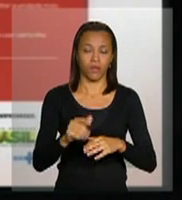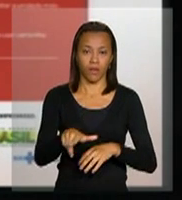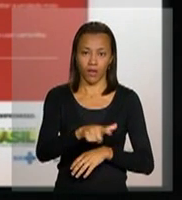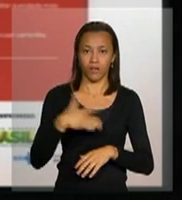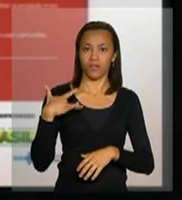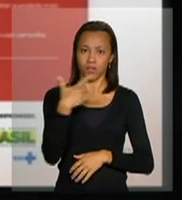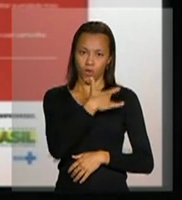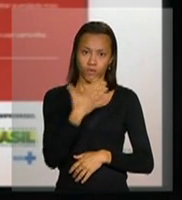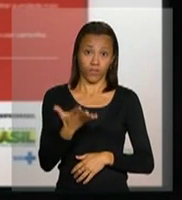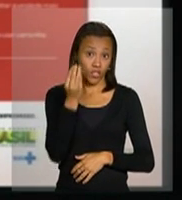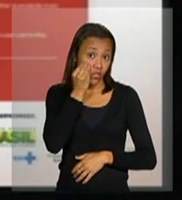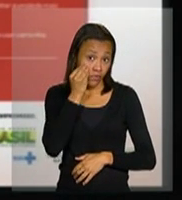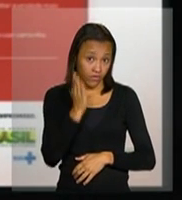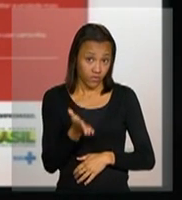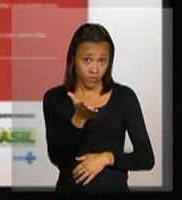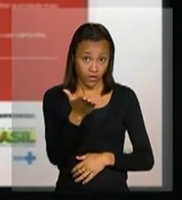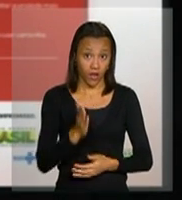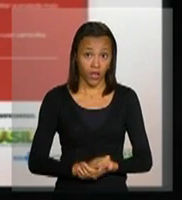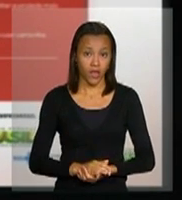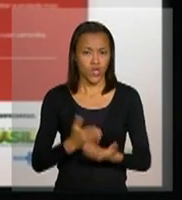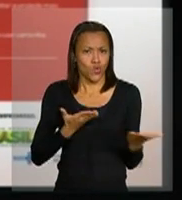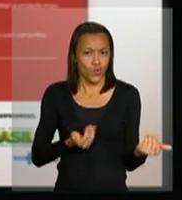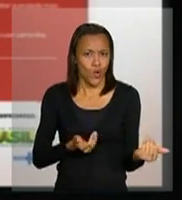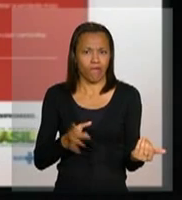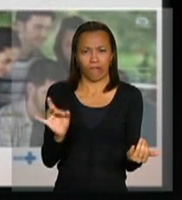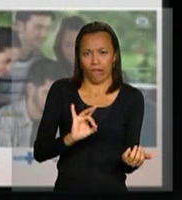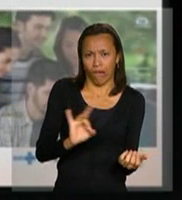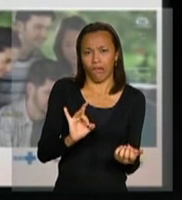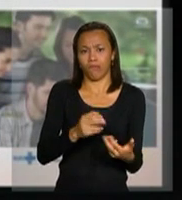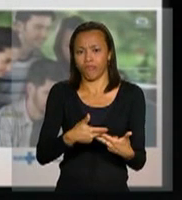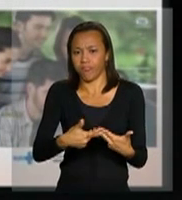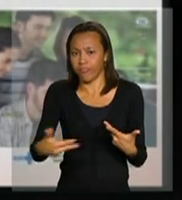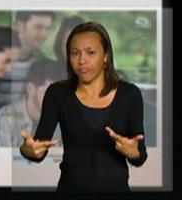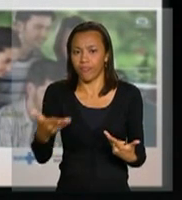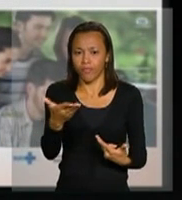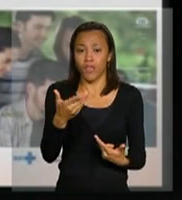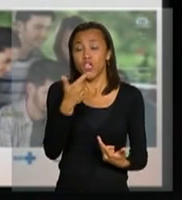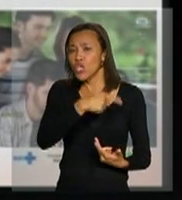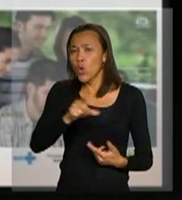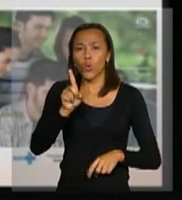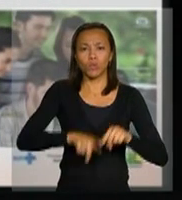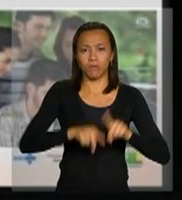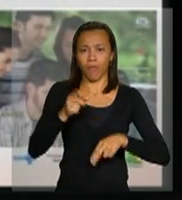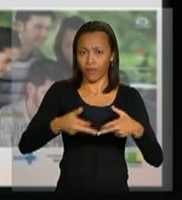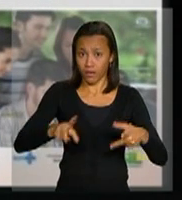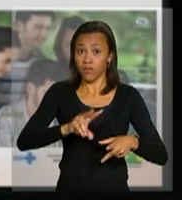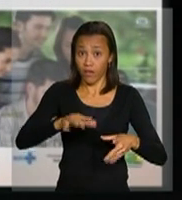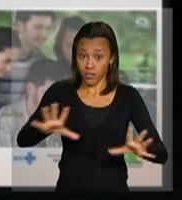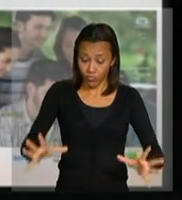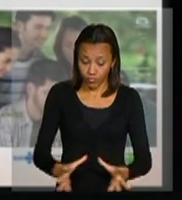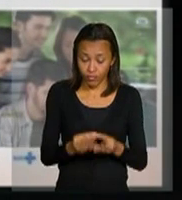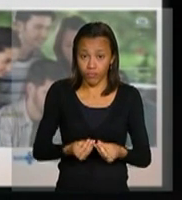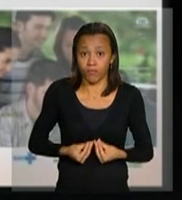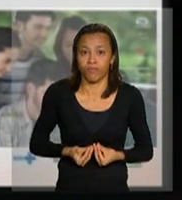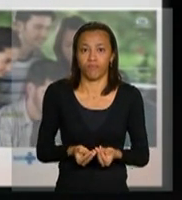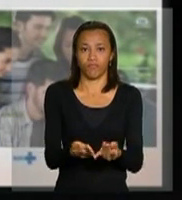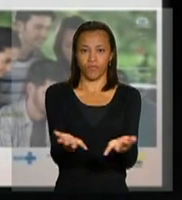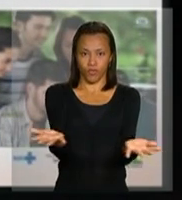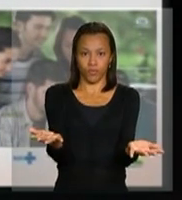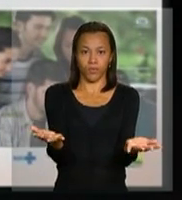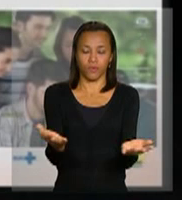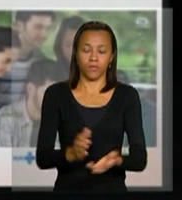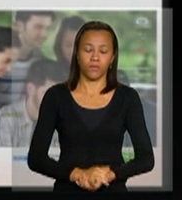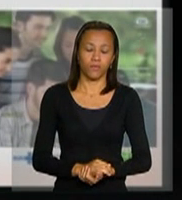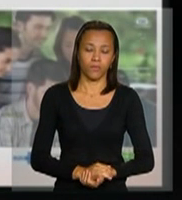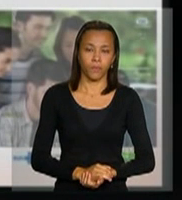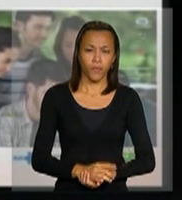aquilo eu já vi como mostrado para vocês, jovens gays, o seguinte, e outros materiais distribuídos. Está